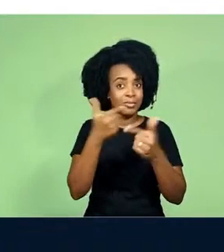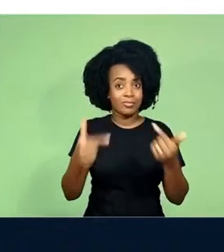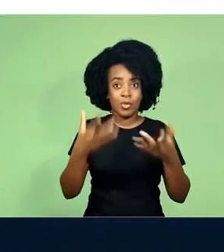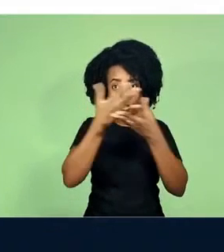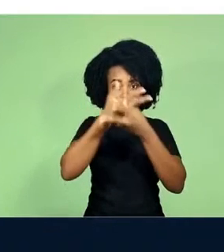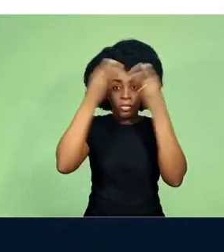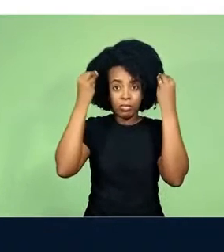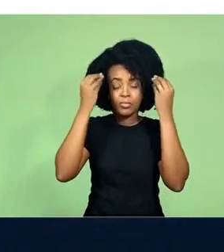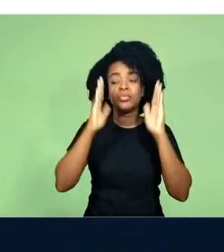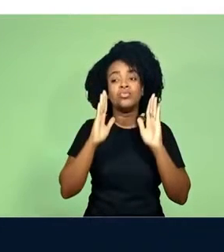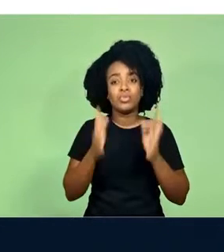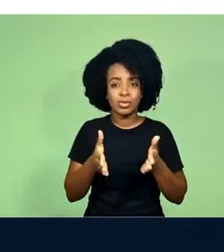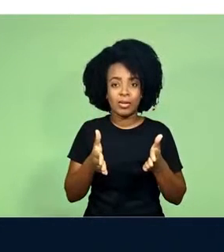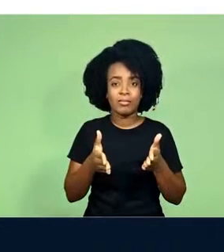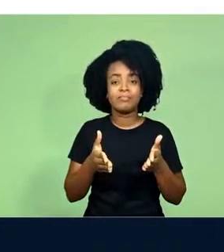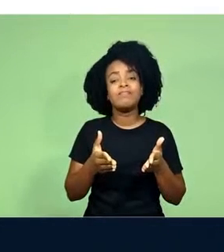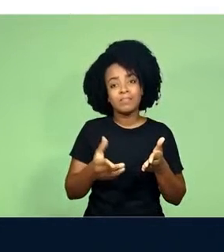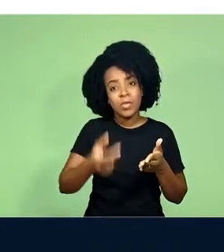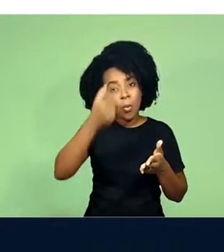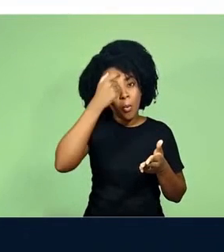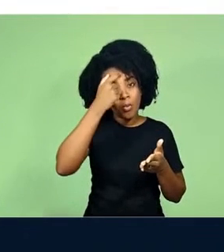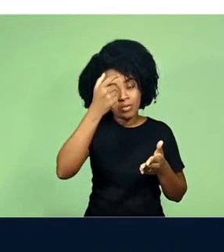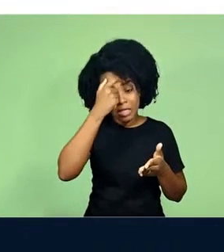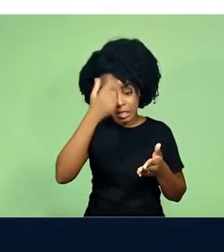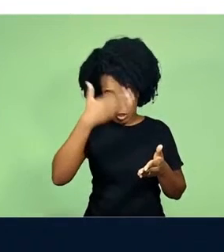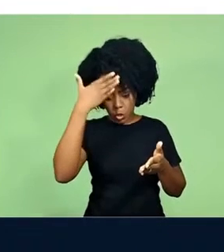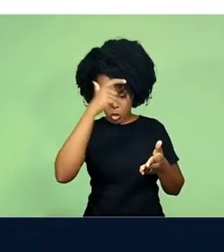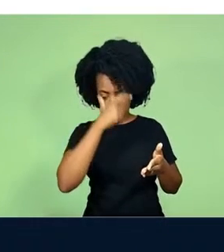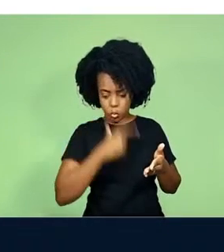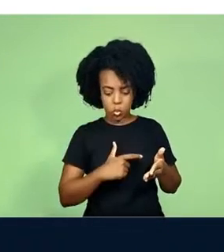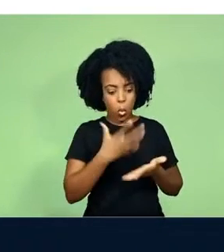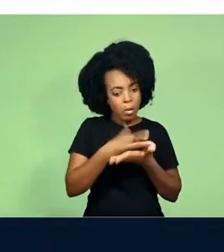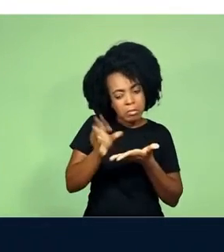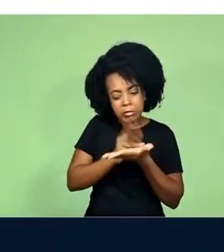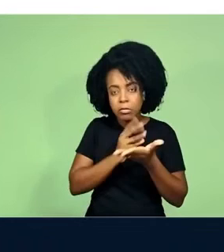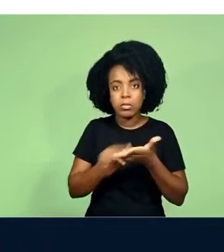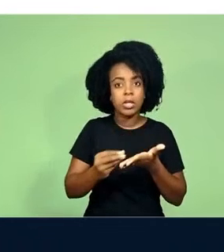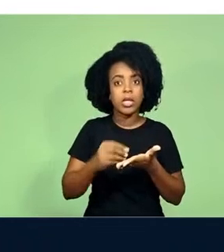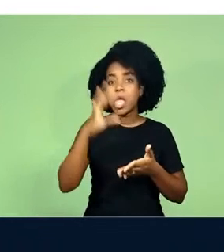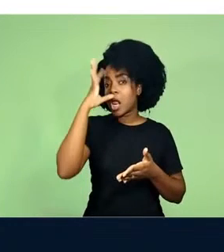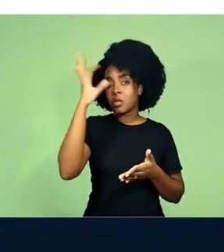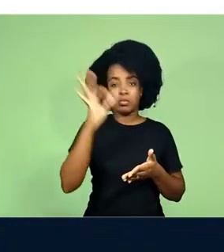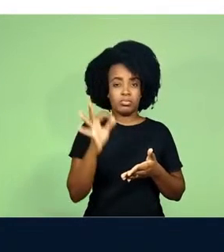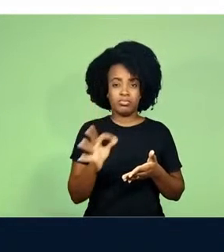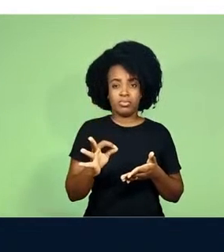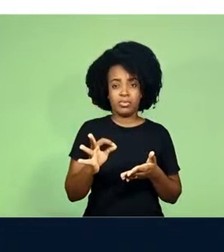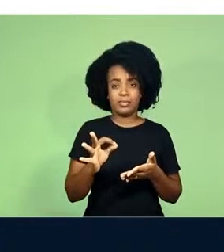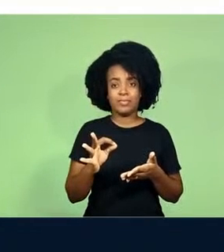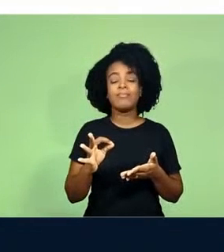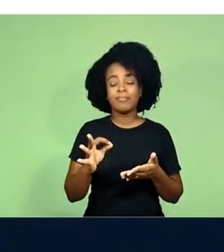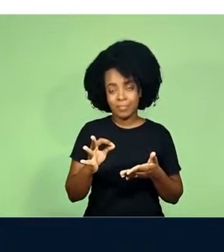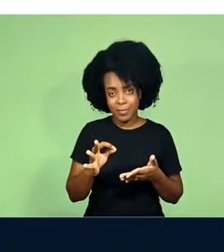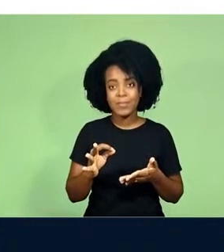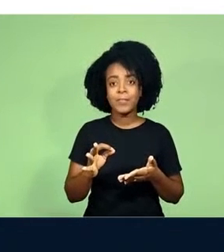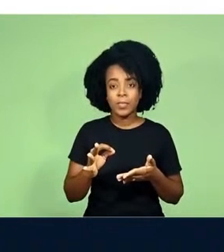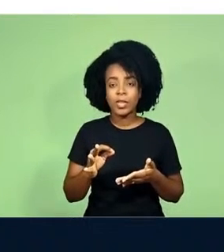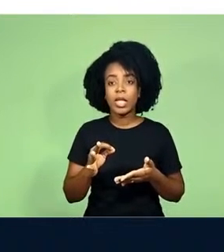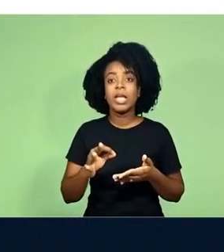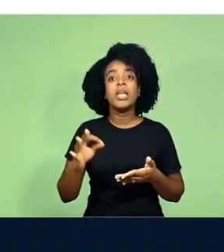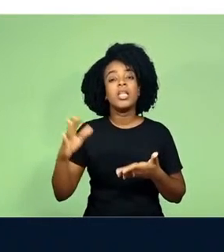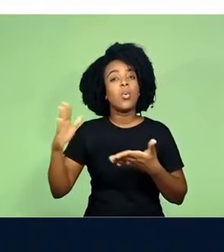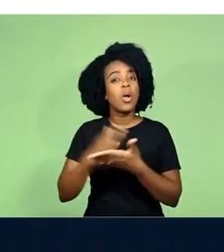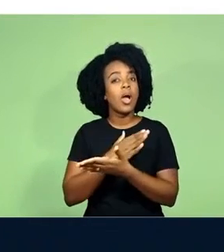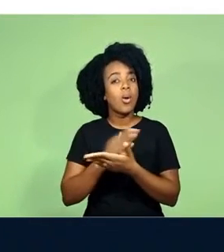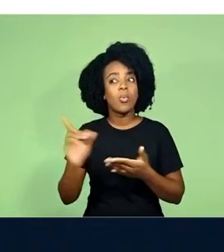memória implantada apaga a consciência de si enquanto replicante. E os que vêm aqui como herdeiros